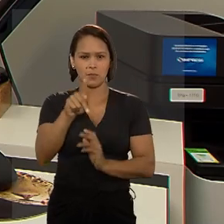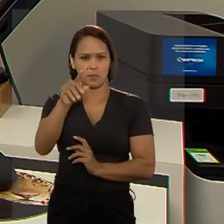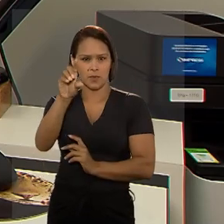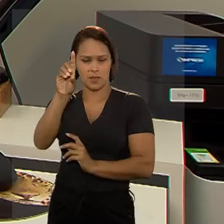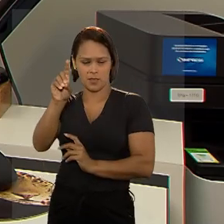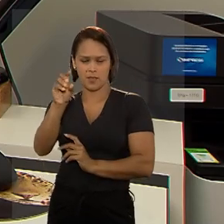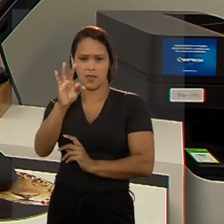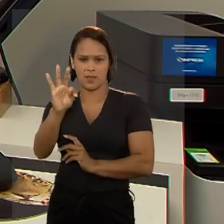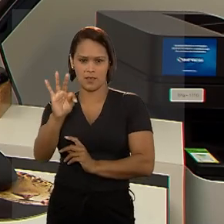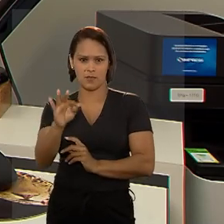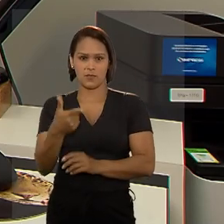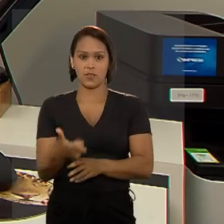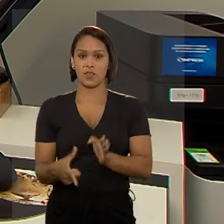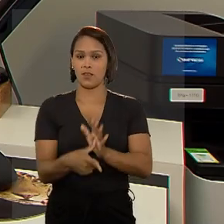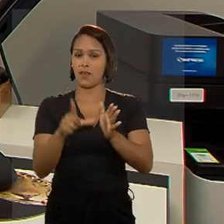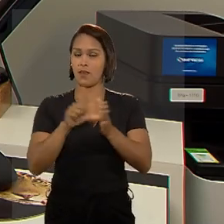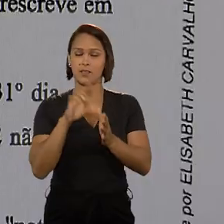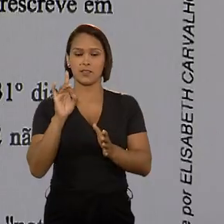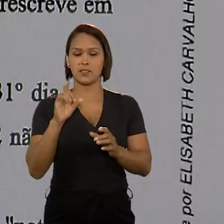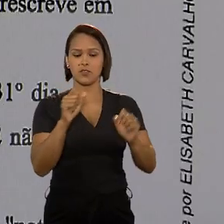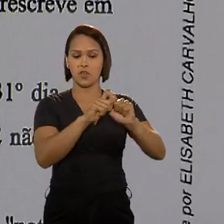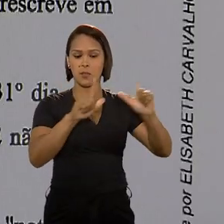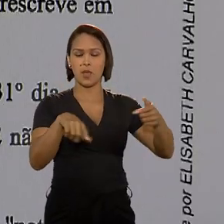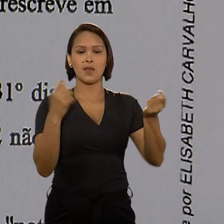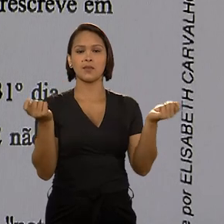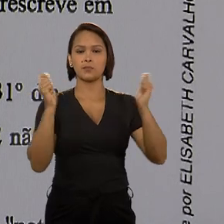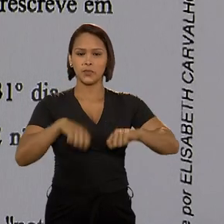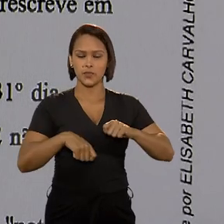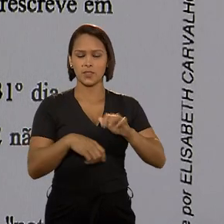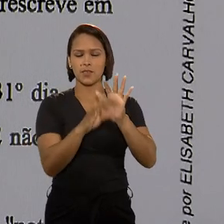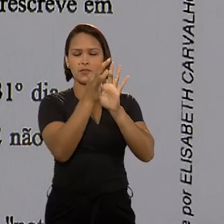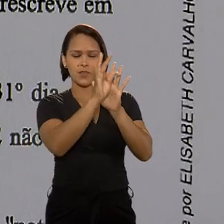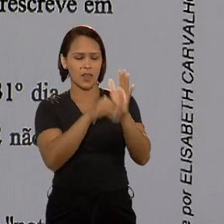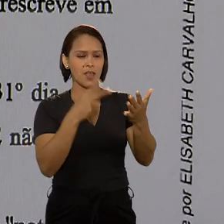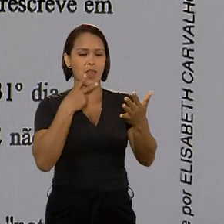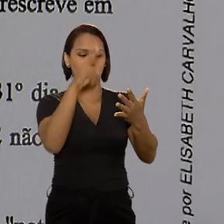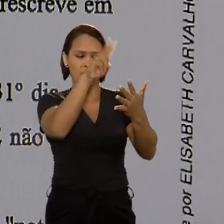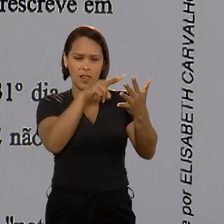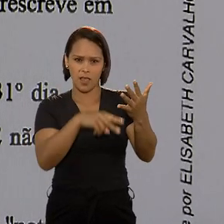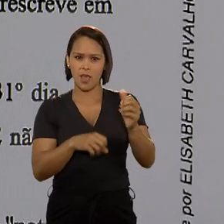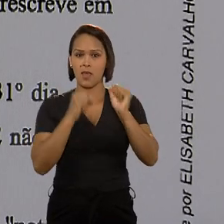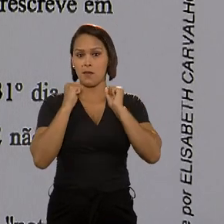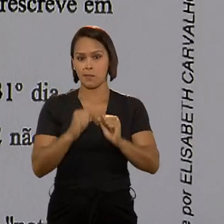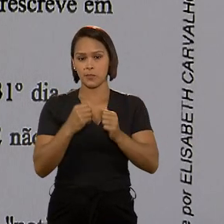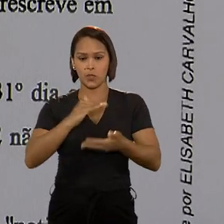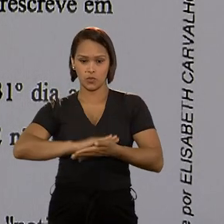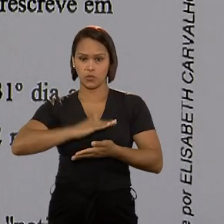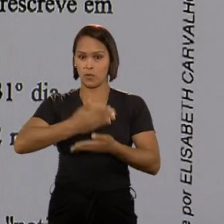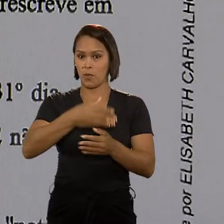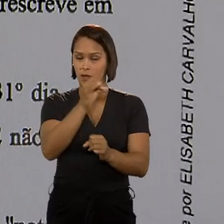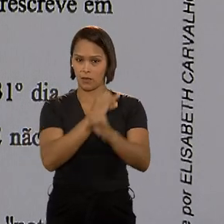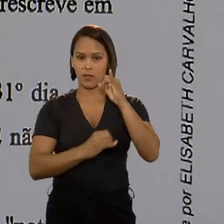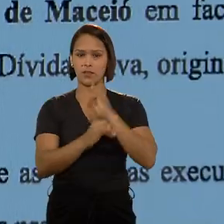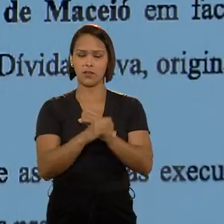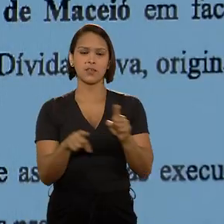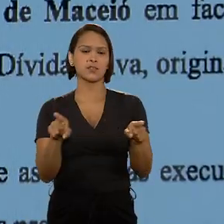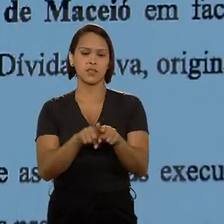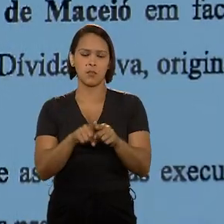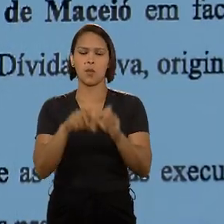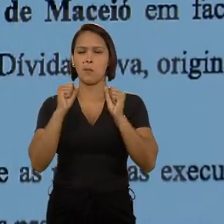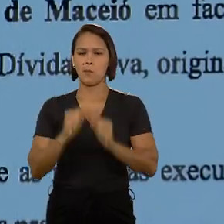PDF que antes só tinha uma imagem. Permite que leitores de PDF na web ou até na máquina do usuário